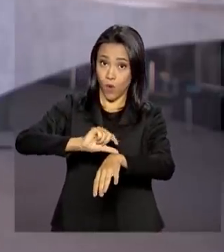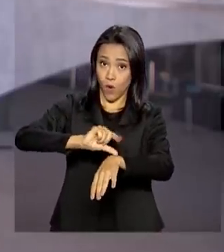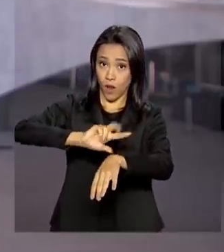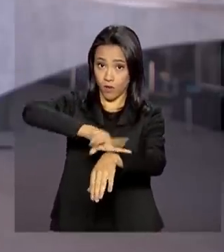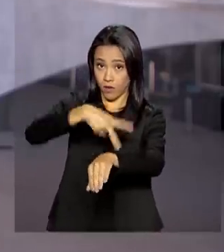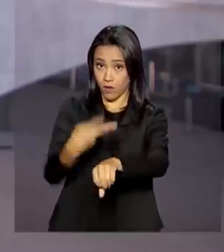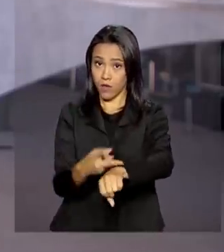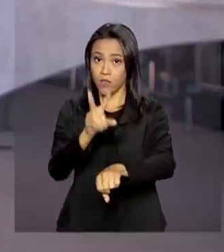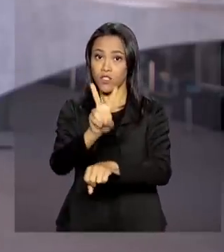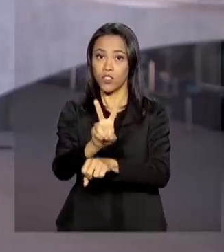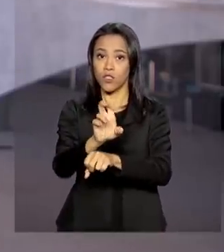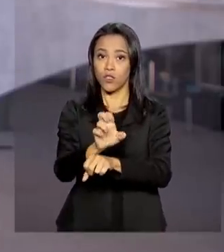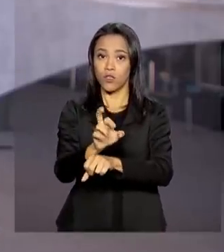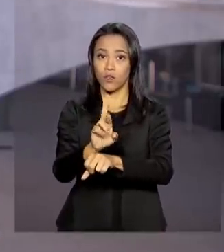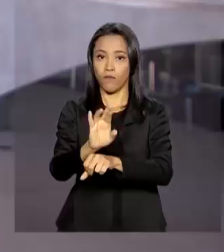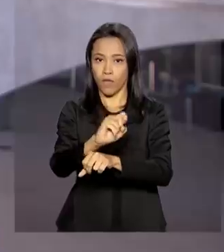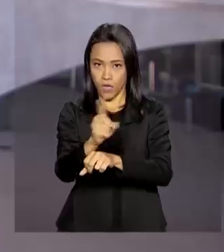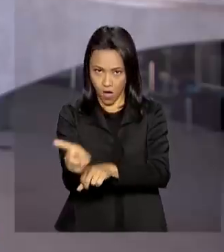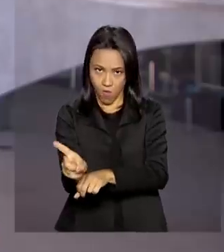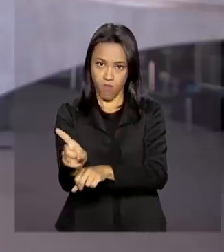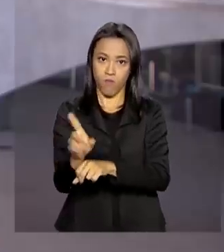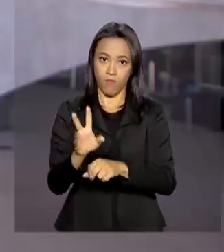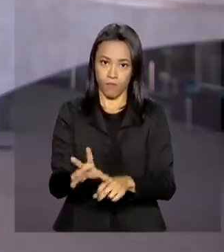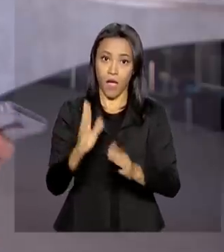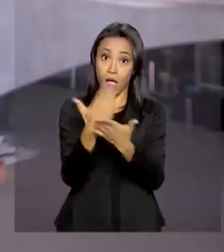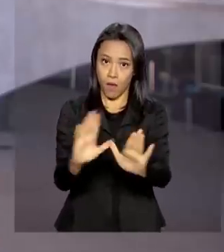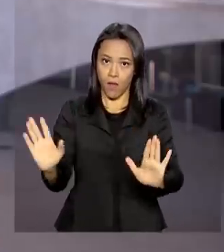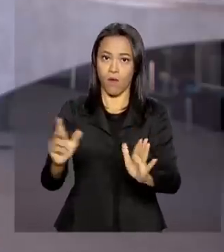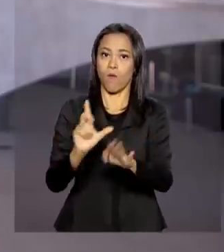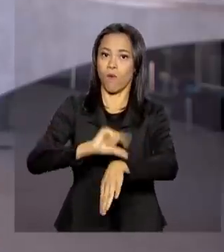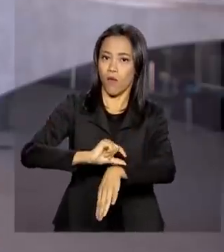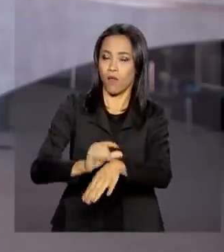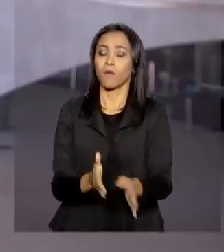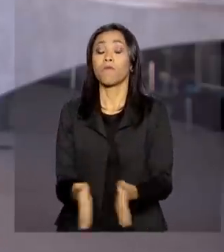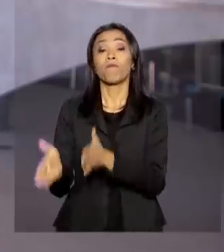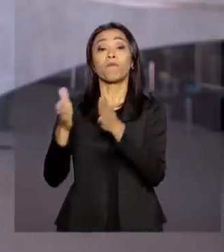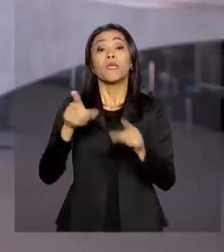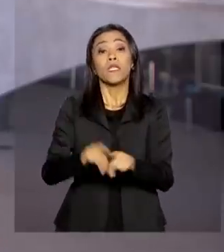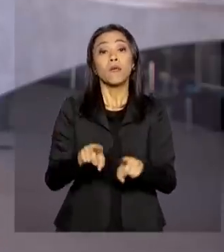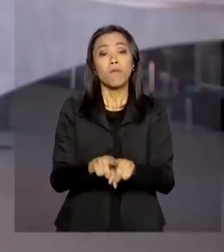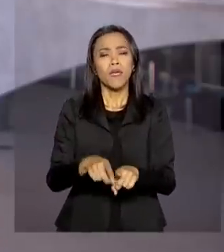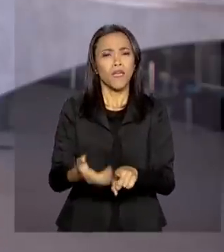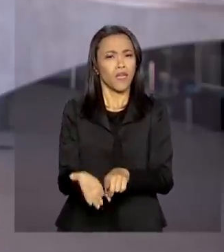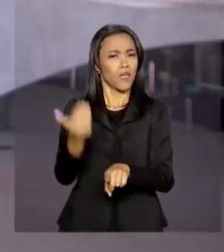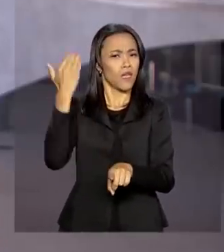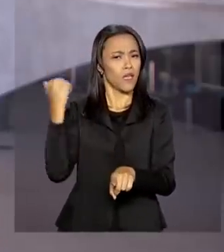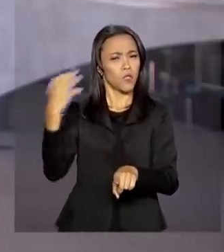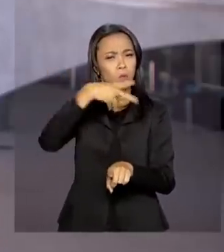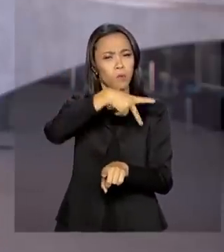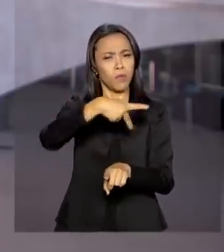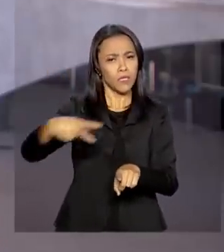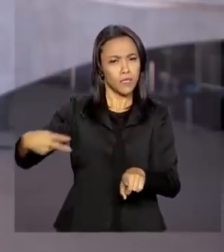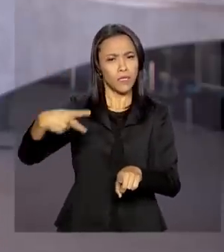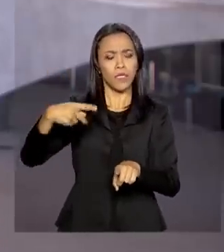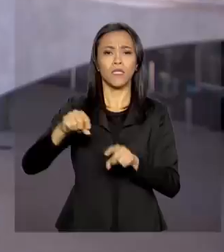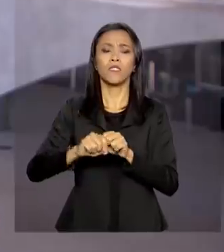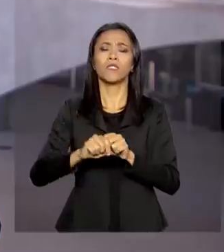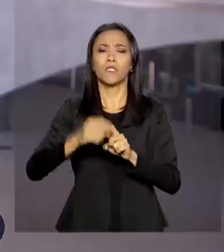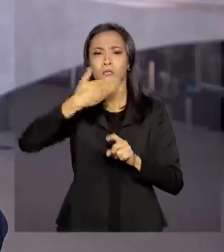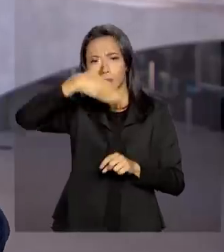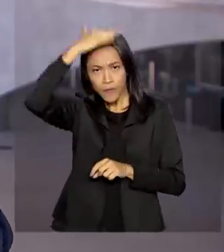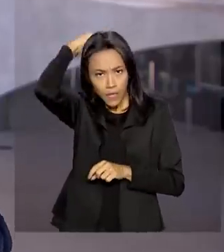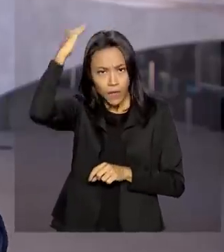pelo presidente. O Ministério de Minas e Energia, ainda durante o governo do presidente Temer, apontou que houve uma